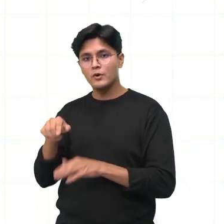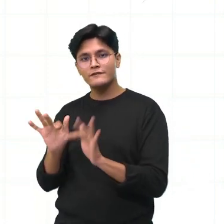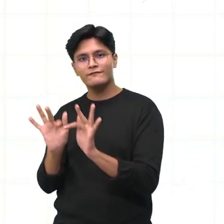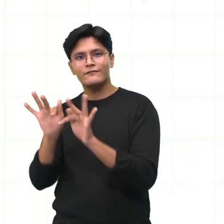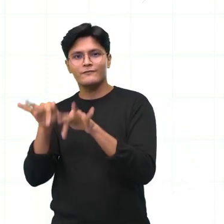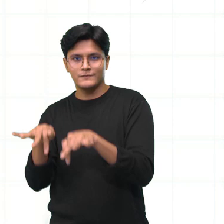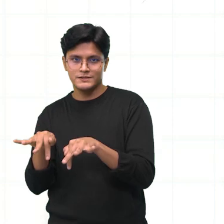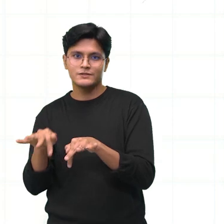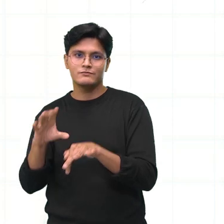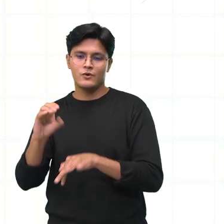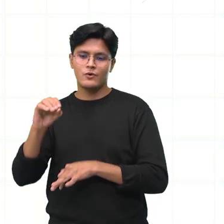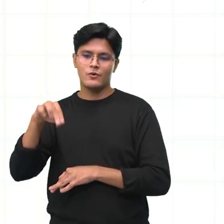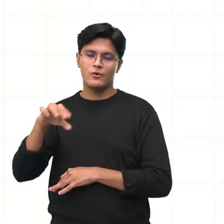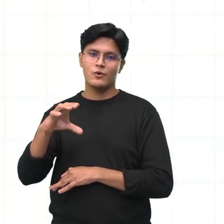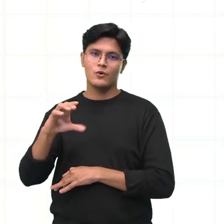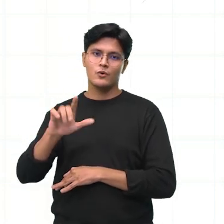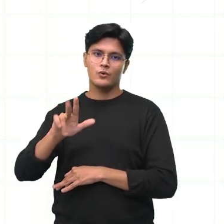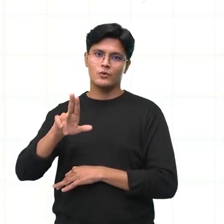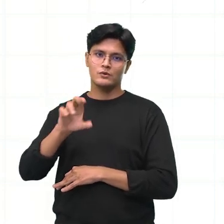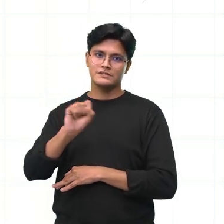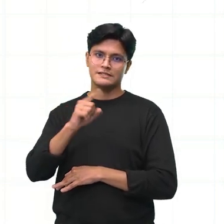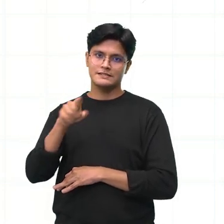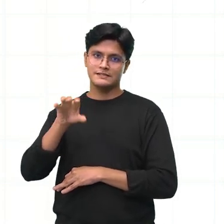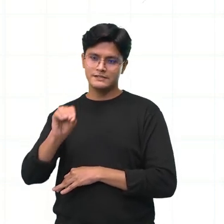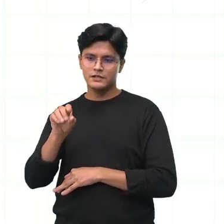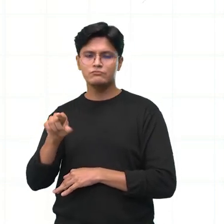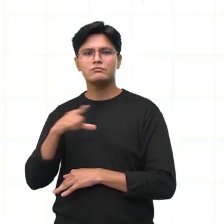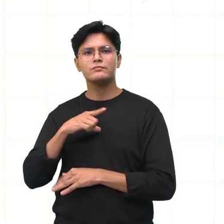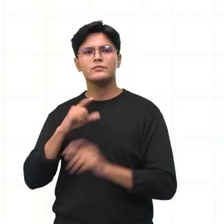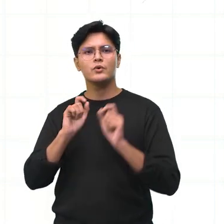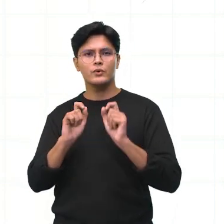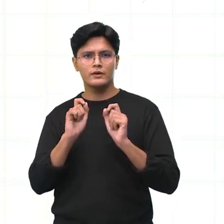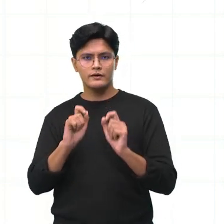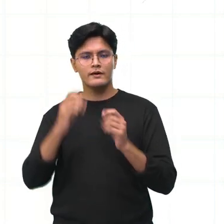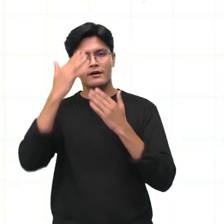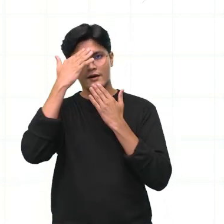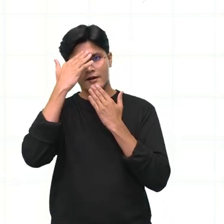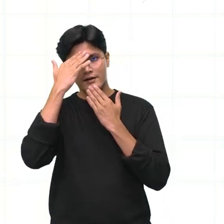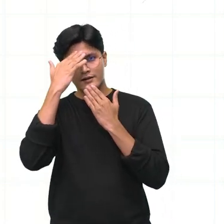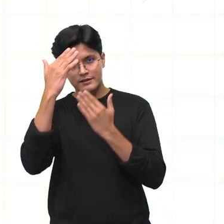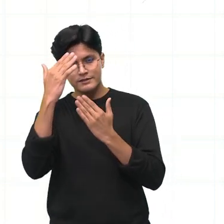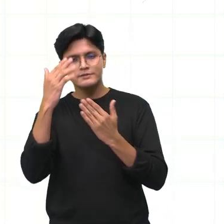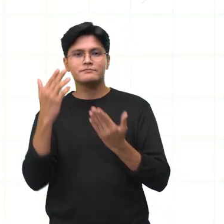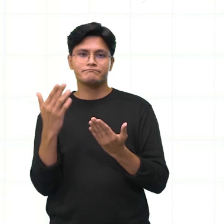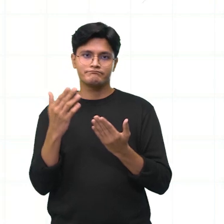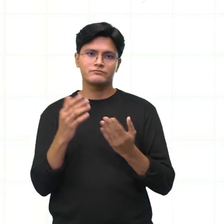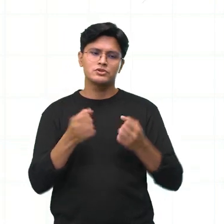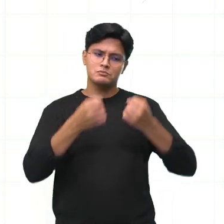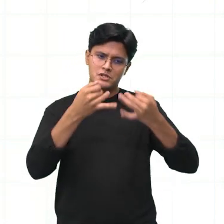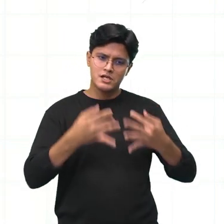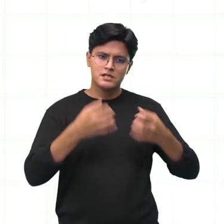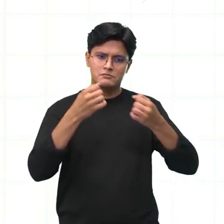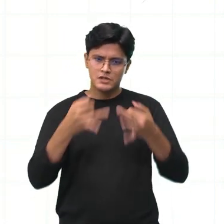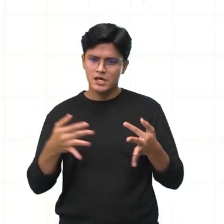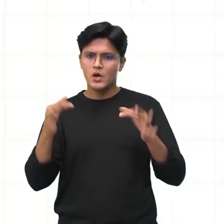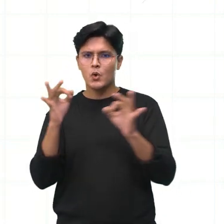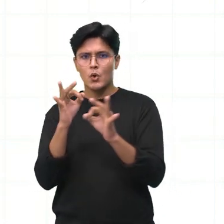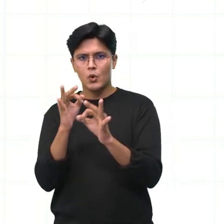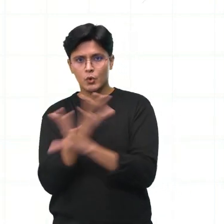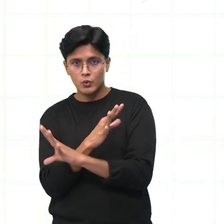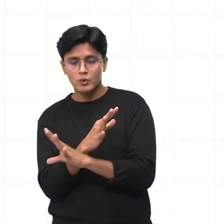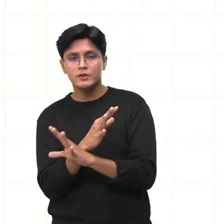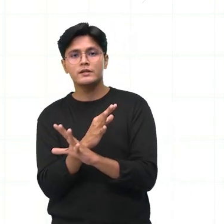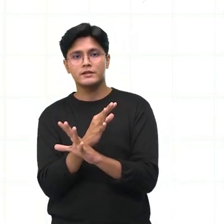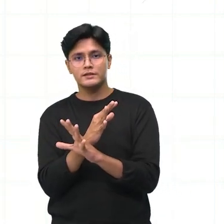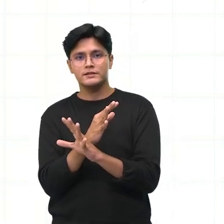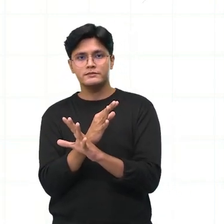agradecimentos, que sempre vão estar presentes, terminei de falar sobre tudo que eu tinha para falar, dentro